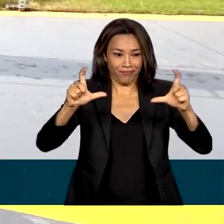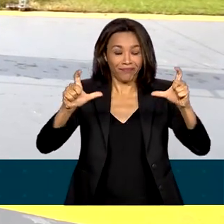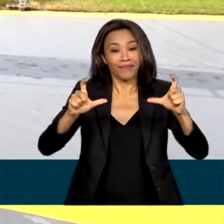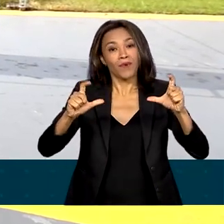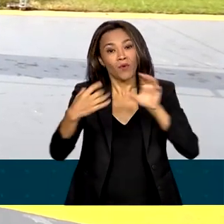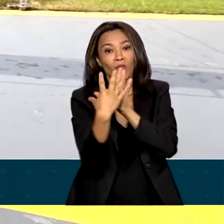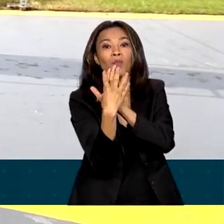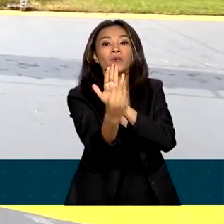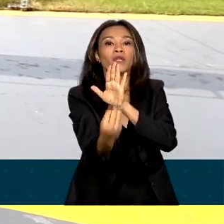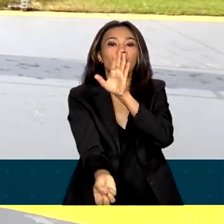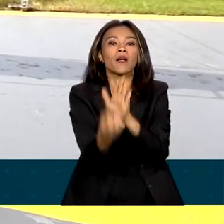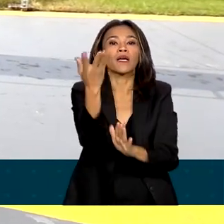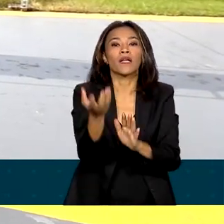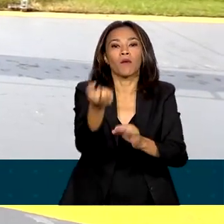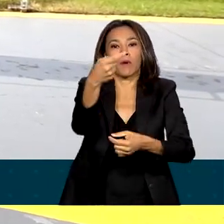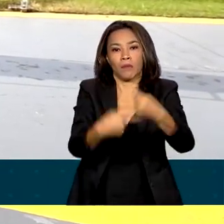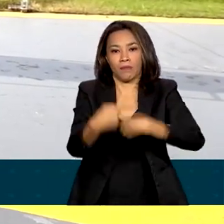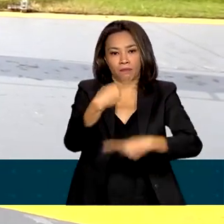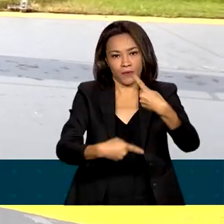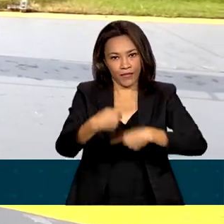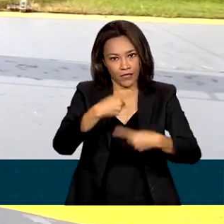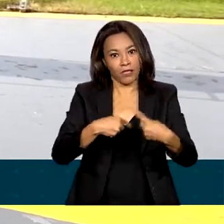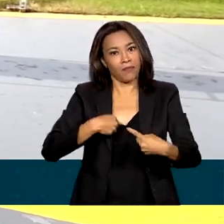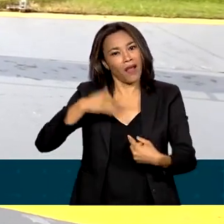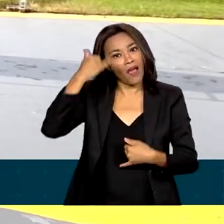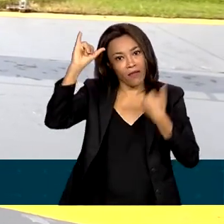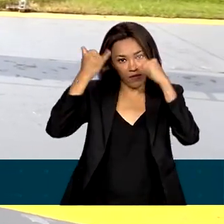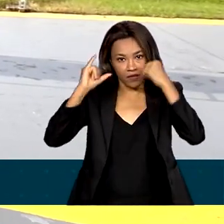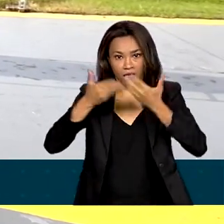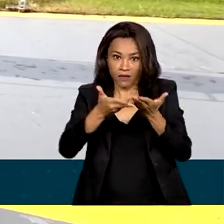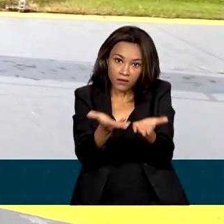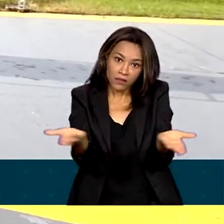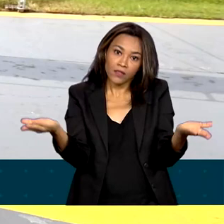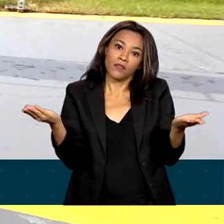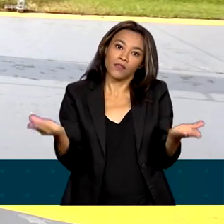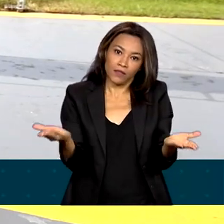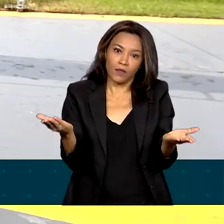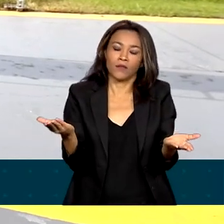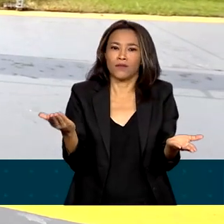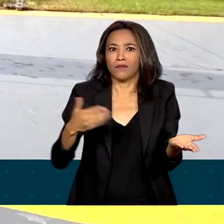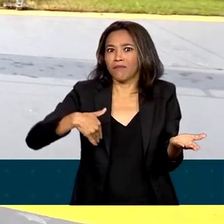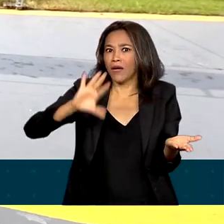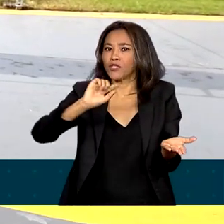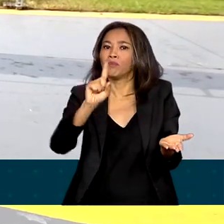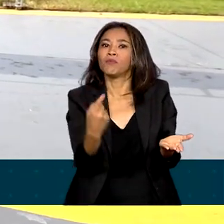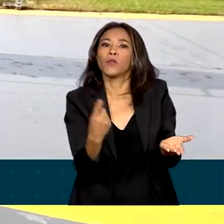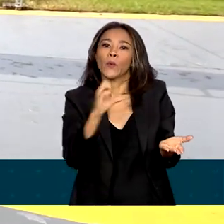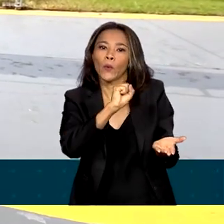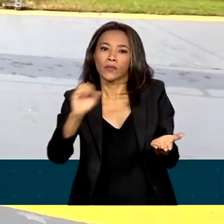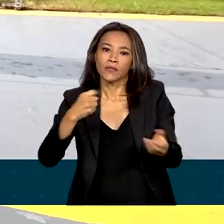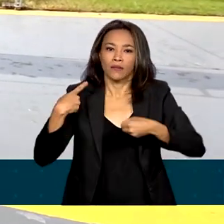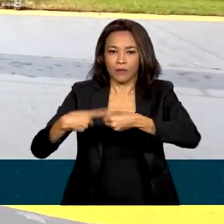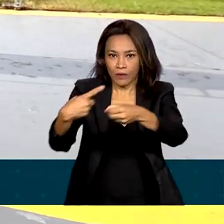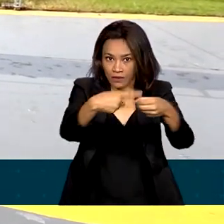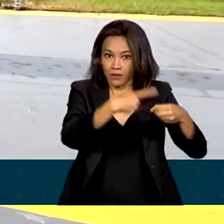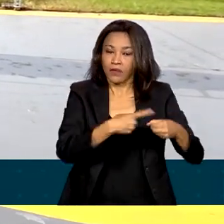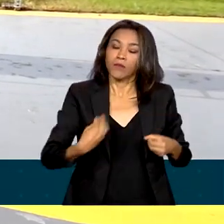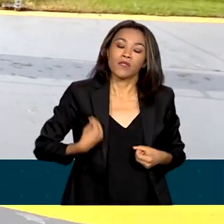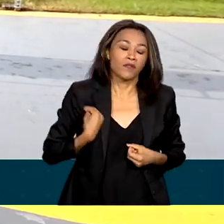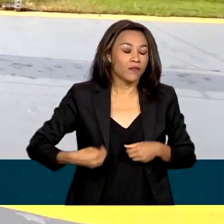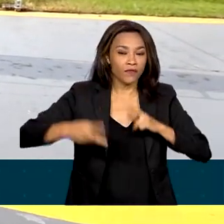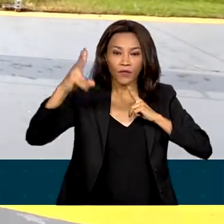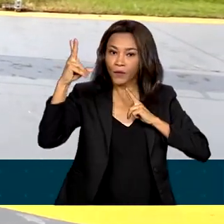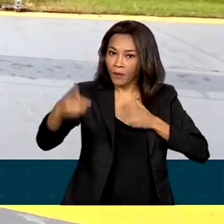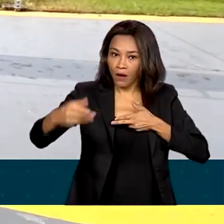exemplo de uma política pública que ajude a prevenir isso nos mais de 1.800 municípios que vivem a mesma